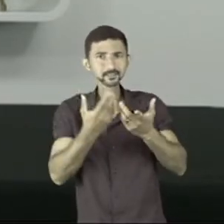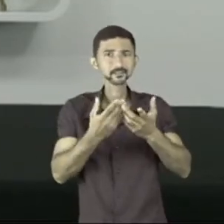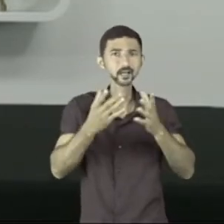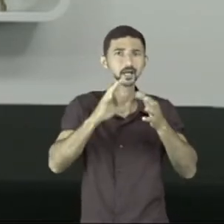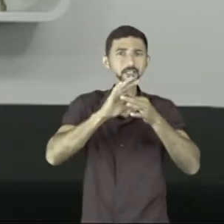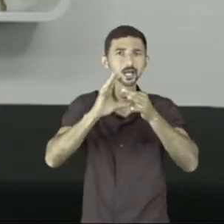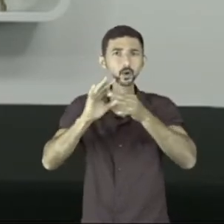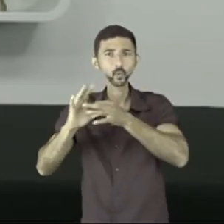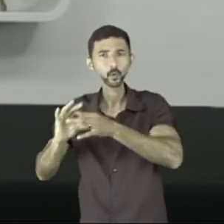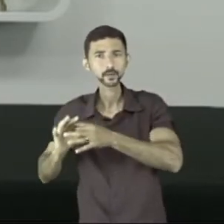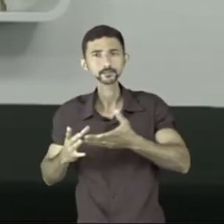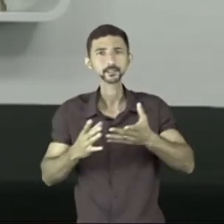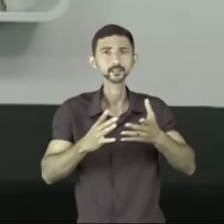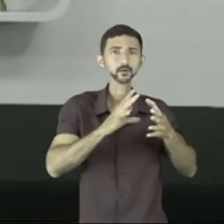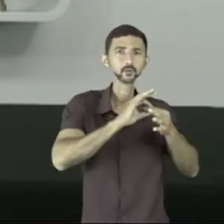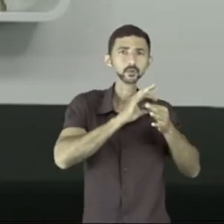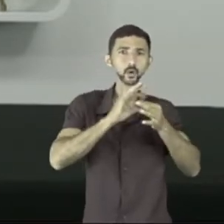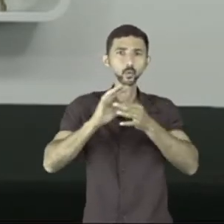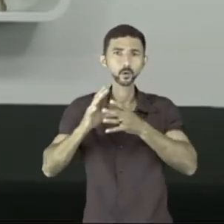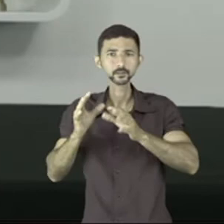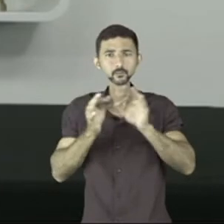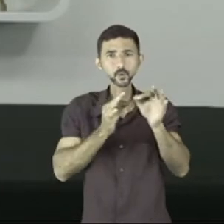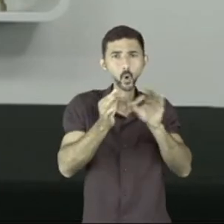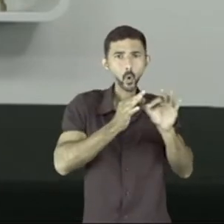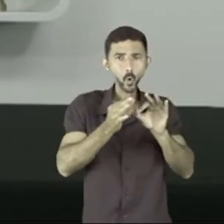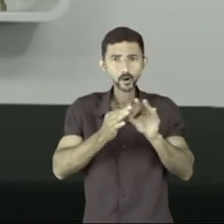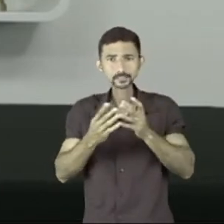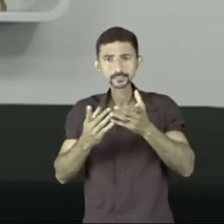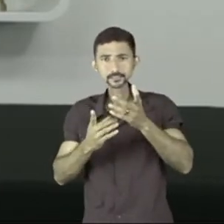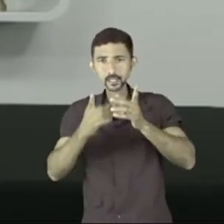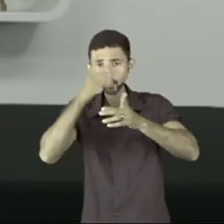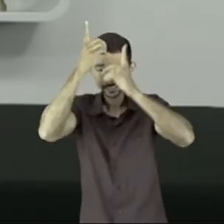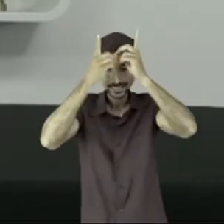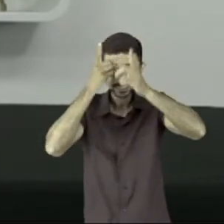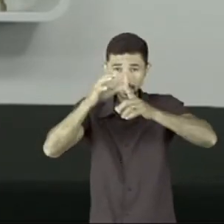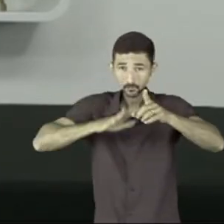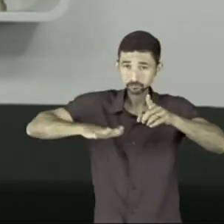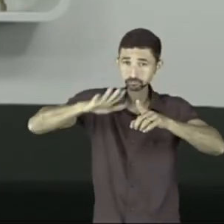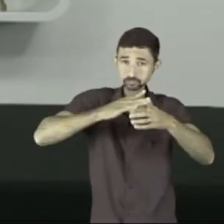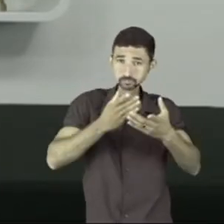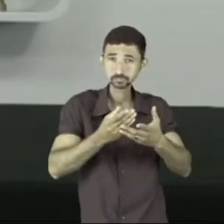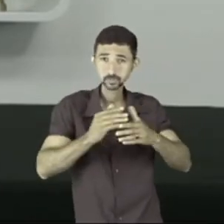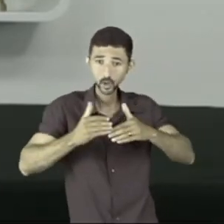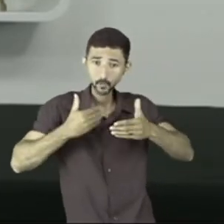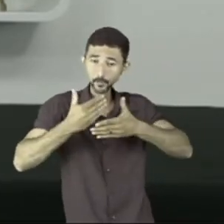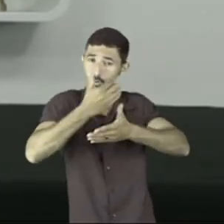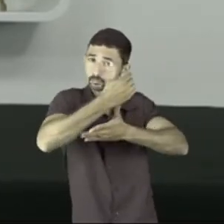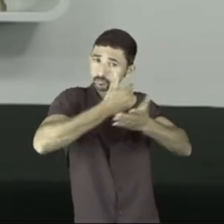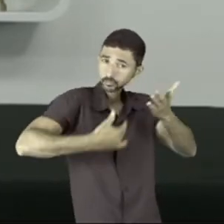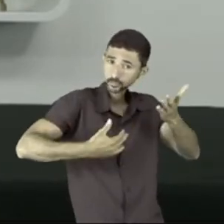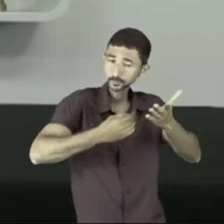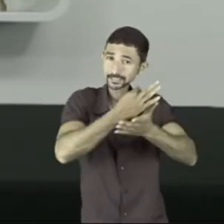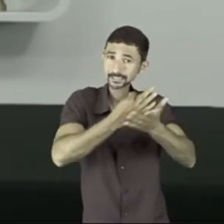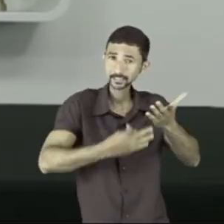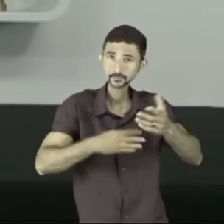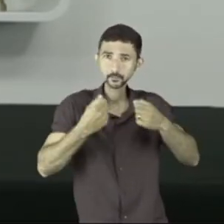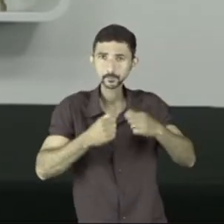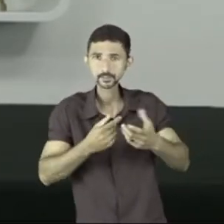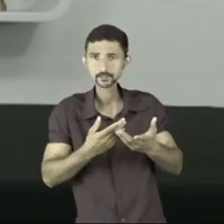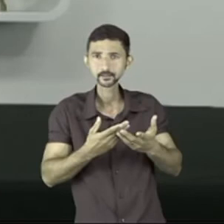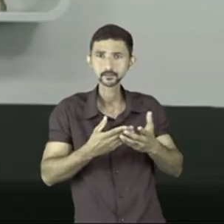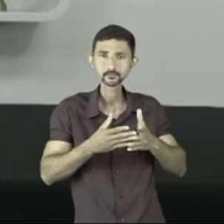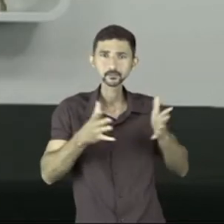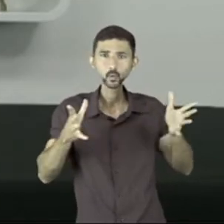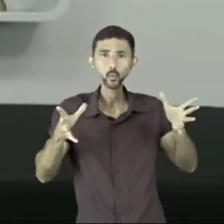coesão, na coerência, na organização das ideias e naquilo que a gente chama de progressão textual, você não tem